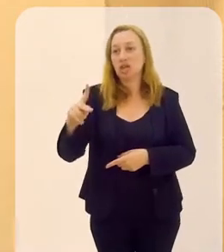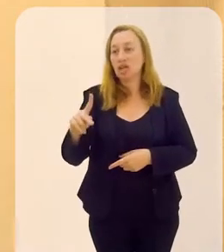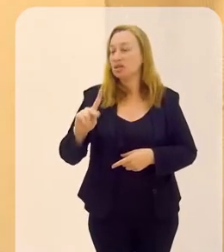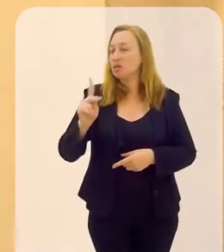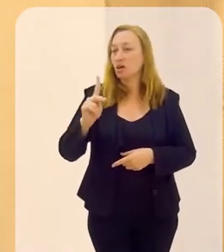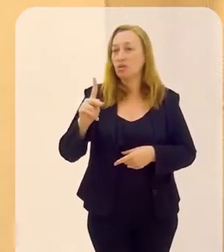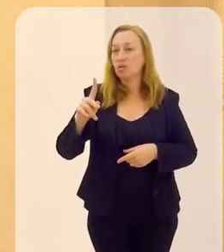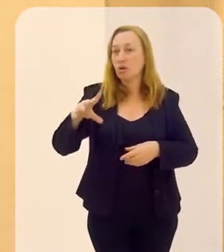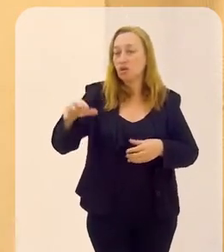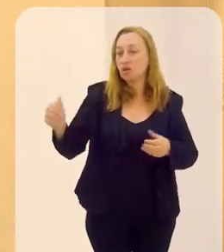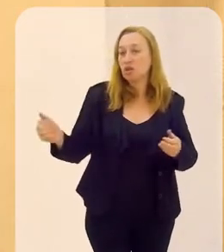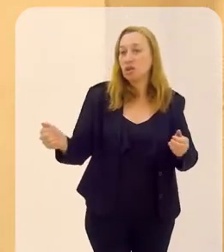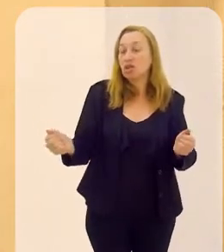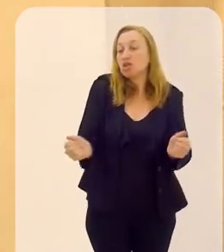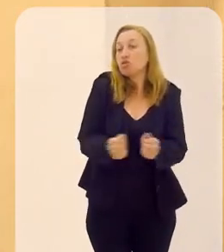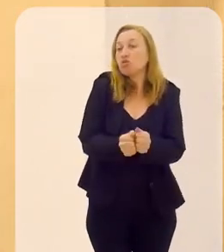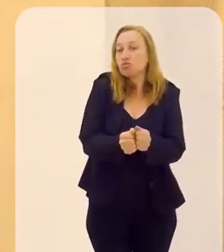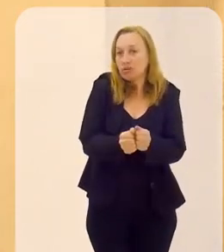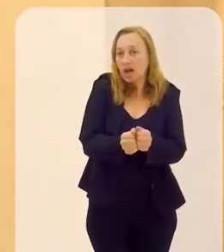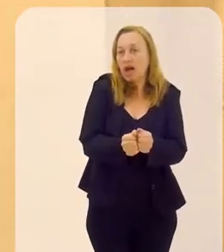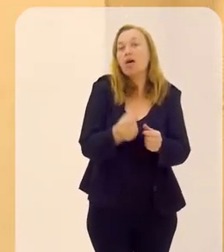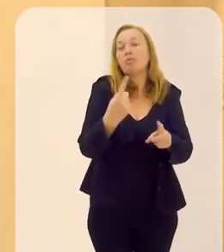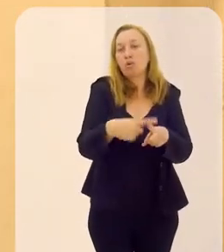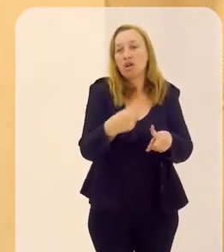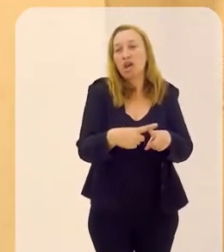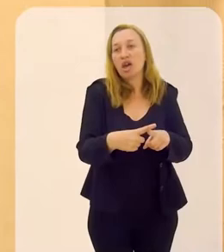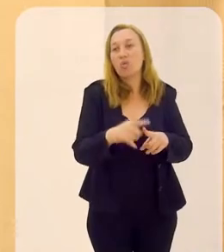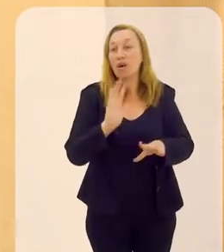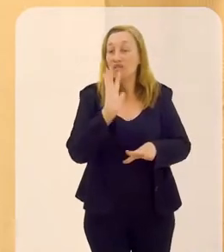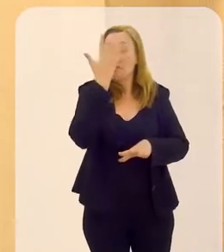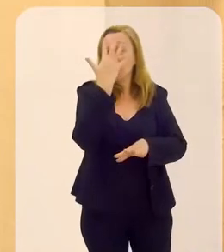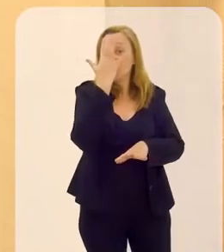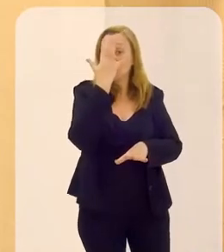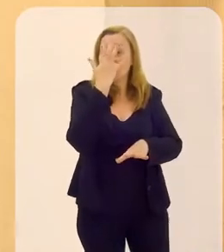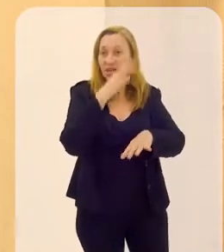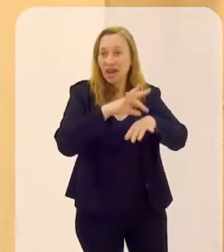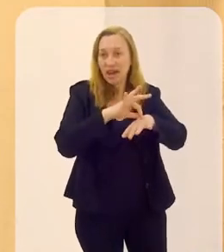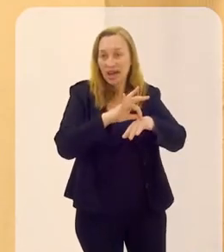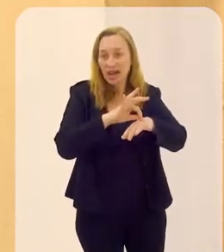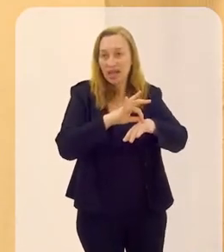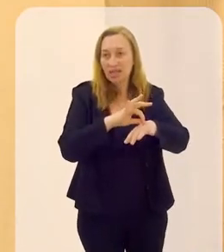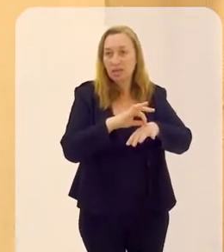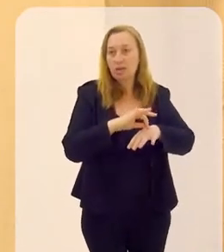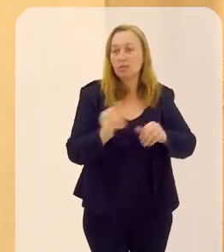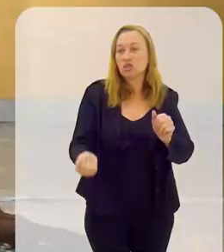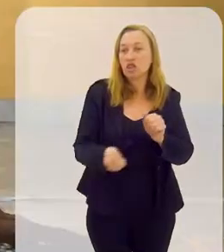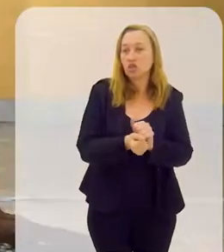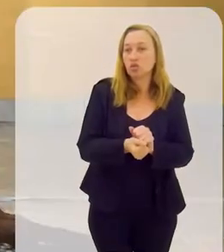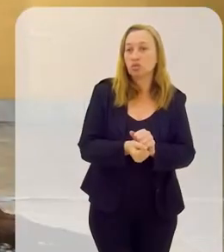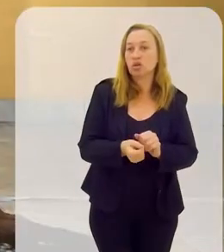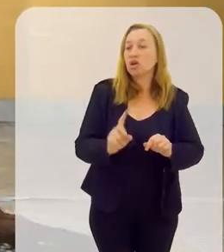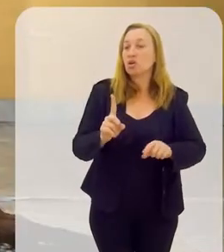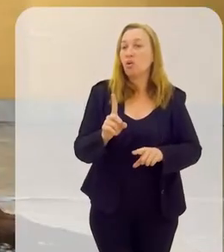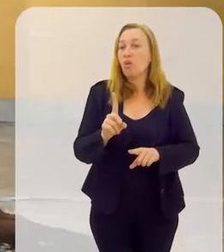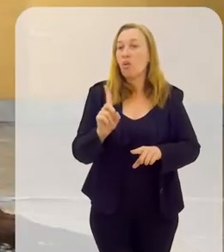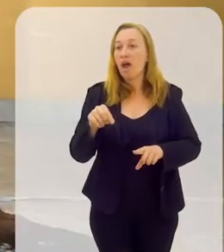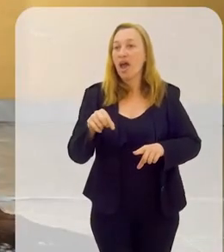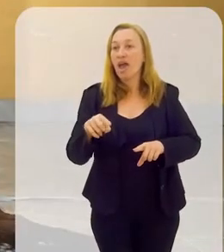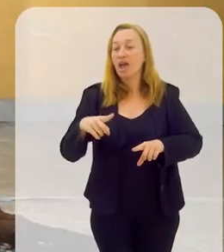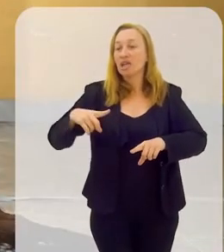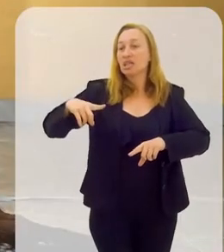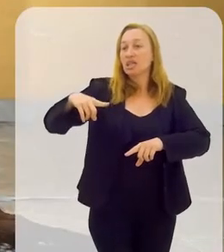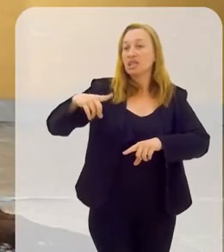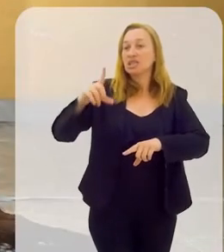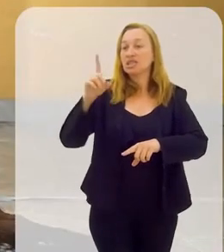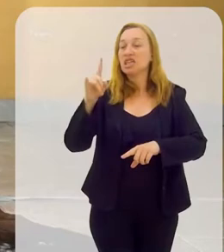deles, eles não se permitem, justamente por ser uma festa profana, deles estarem participando disso. Não é de um